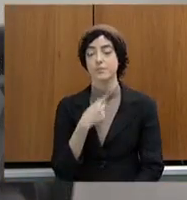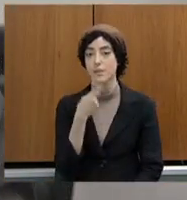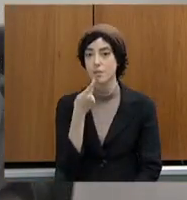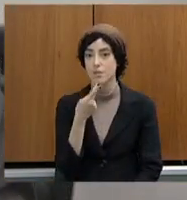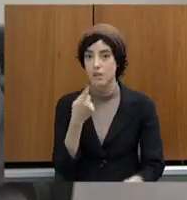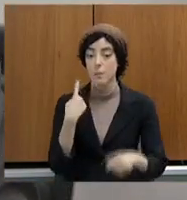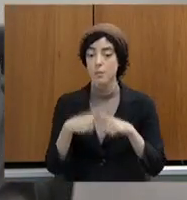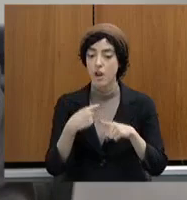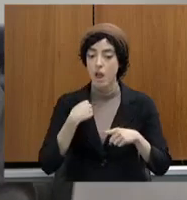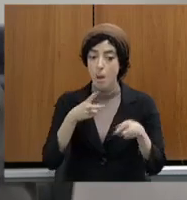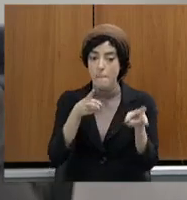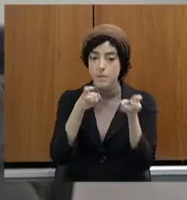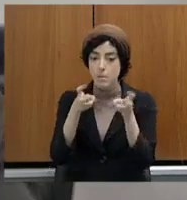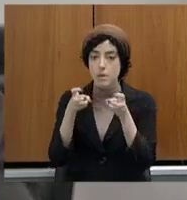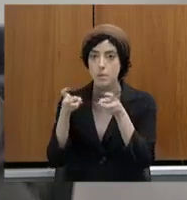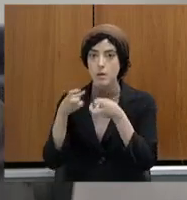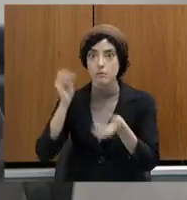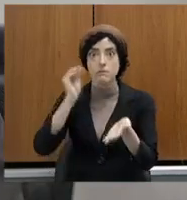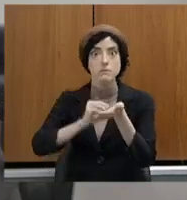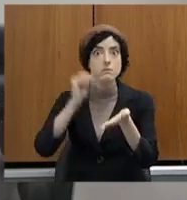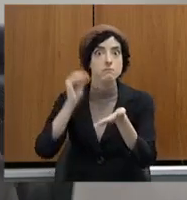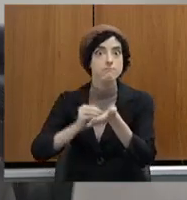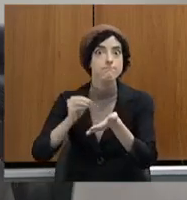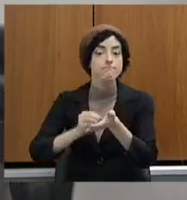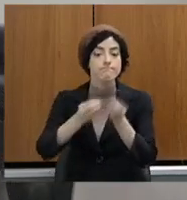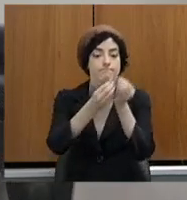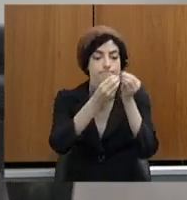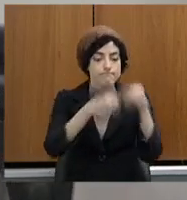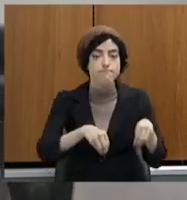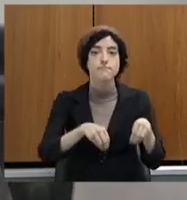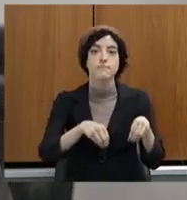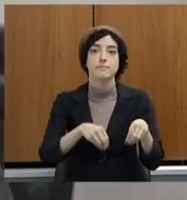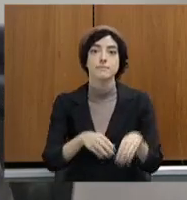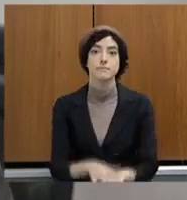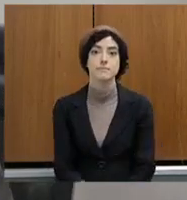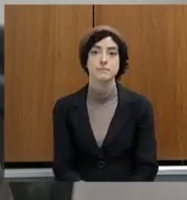falha que acontece hoje com a prioridade que o governo estabelece lá.